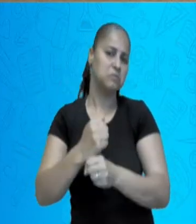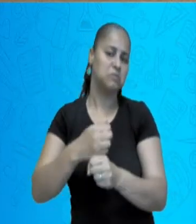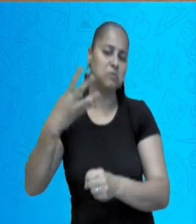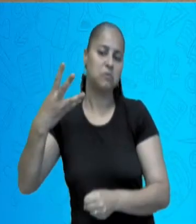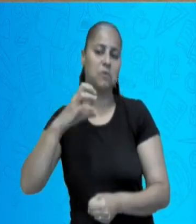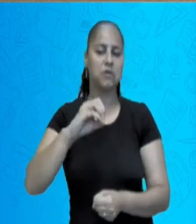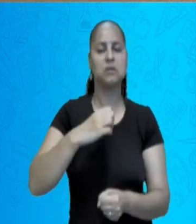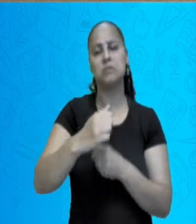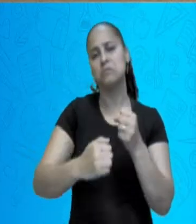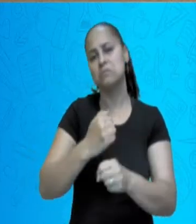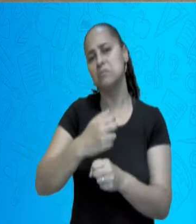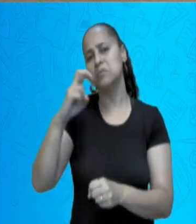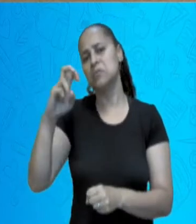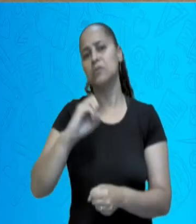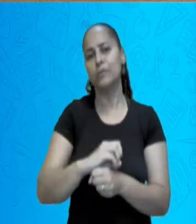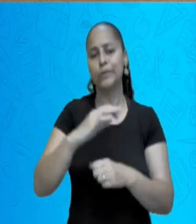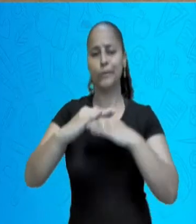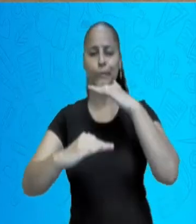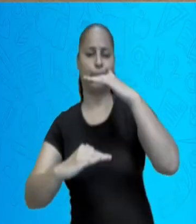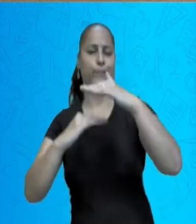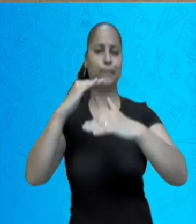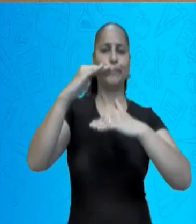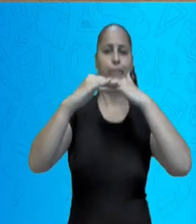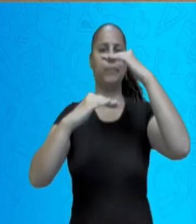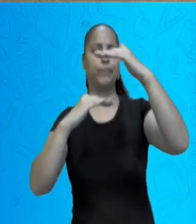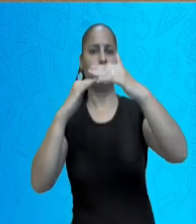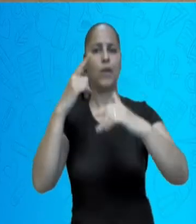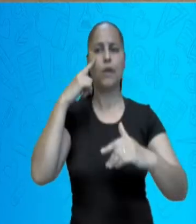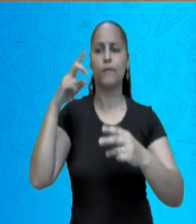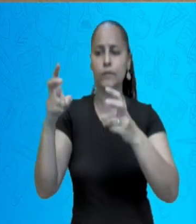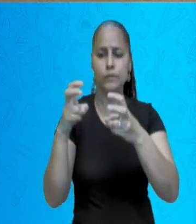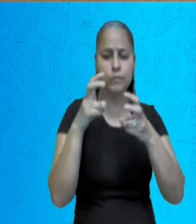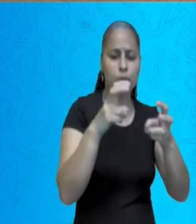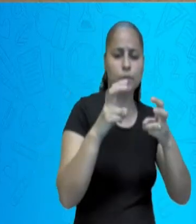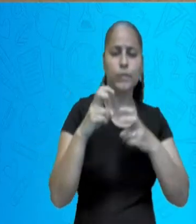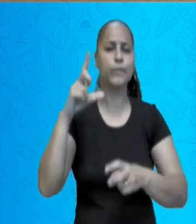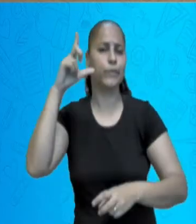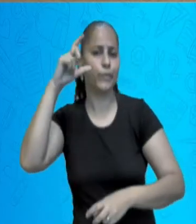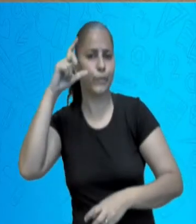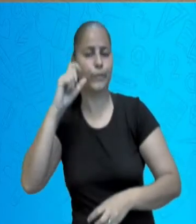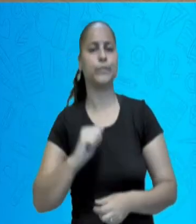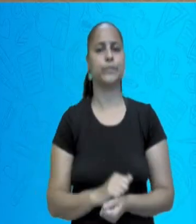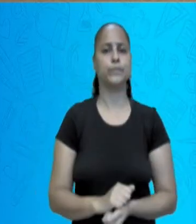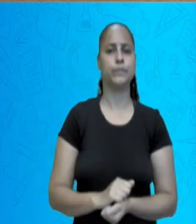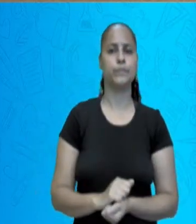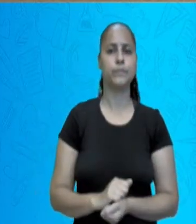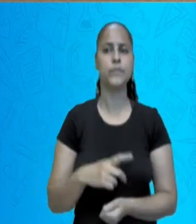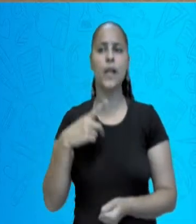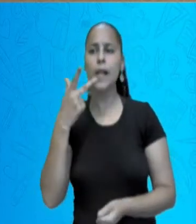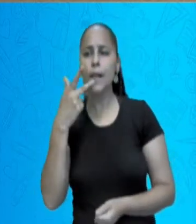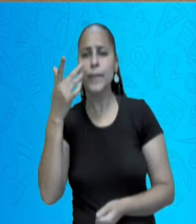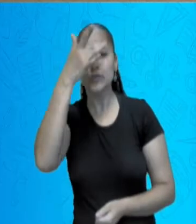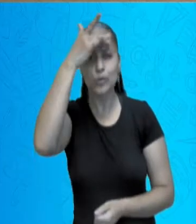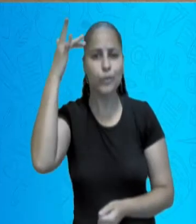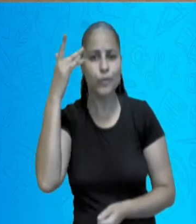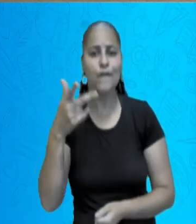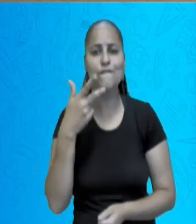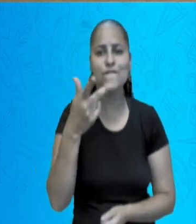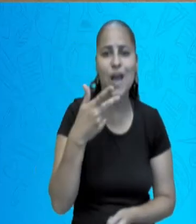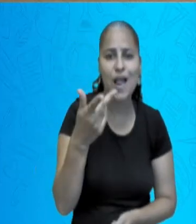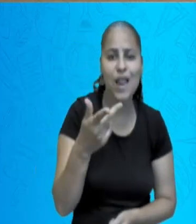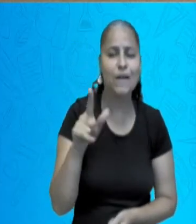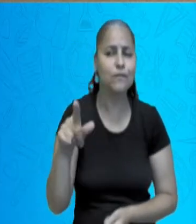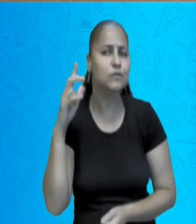evoluindo. Isso através de quê? Da fotografia. O relato falado, ele